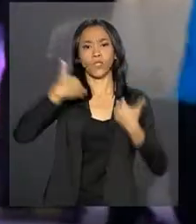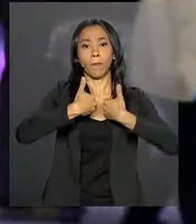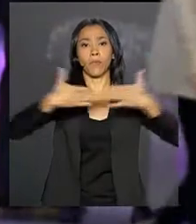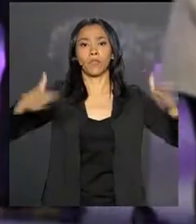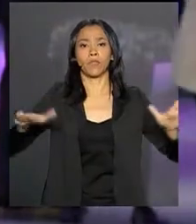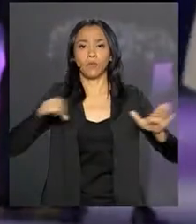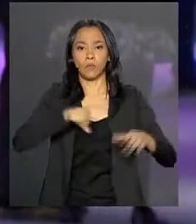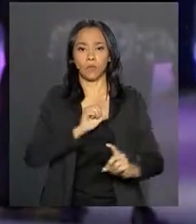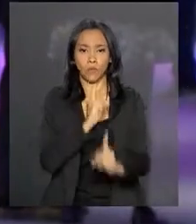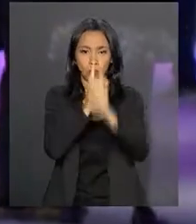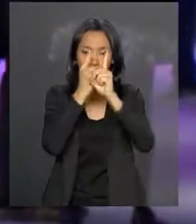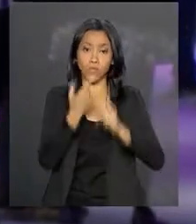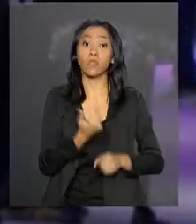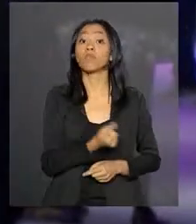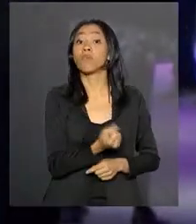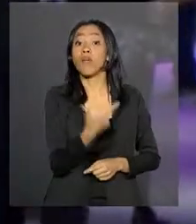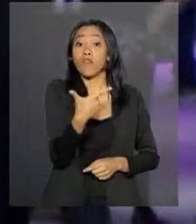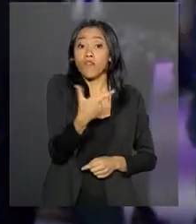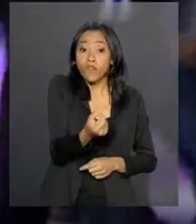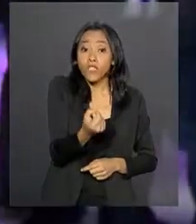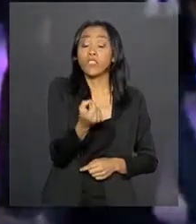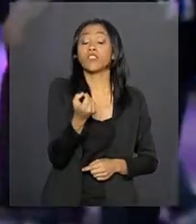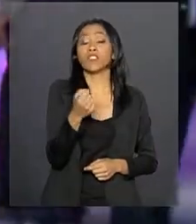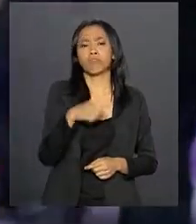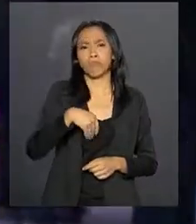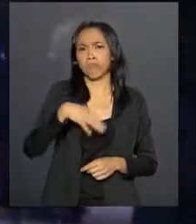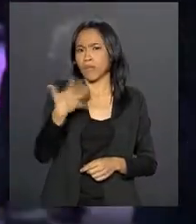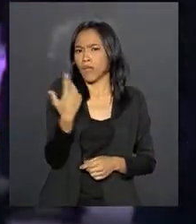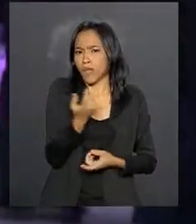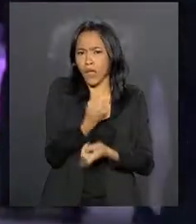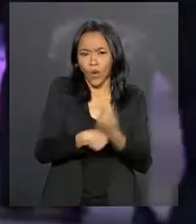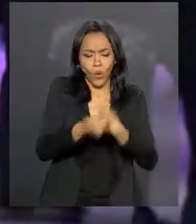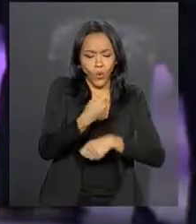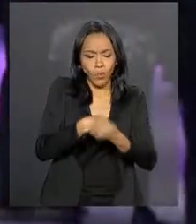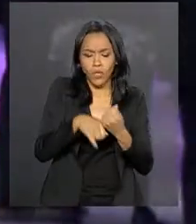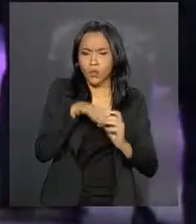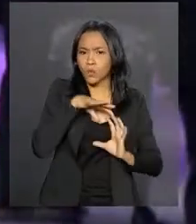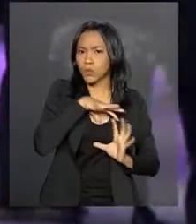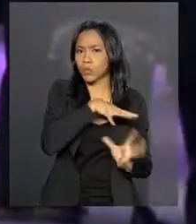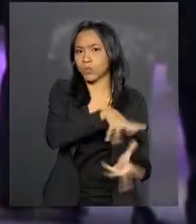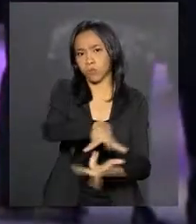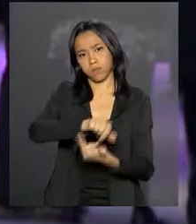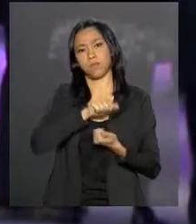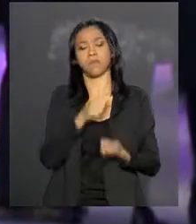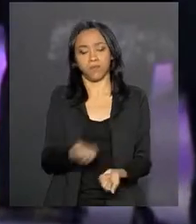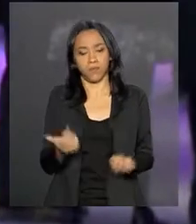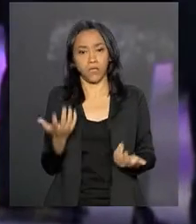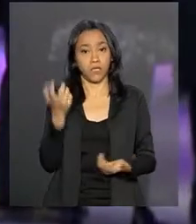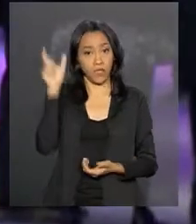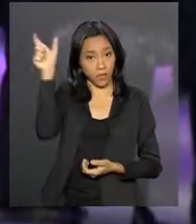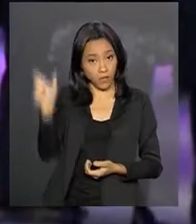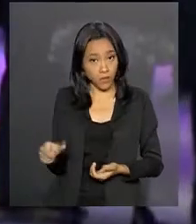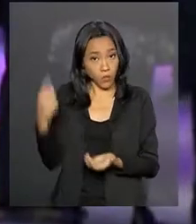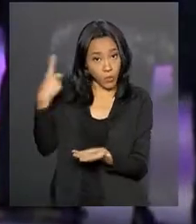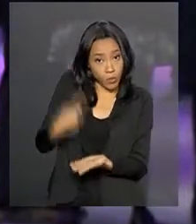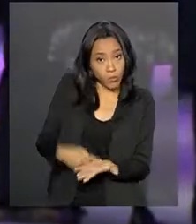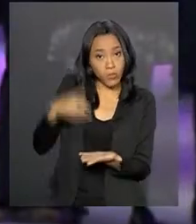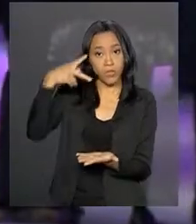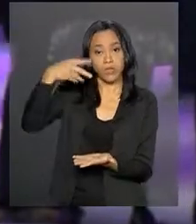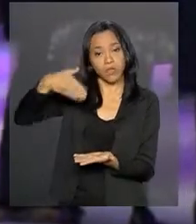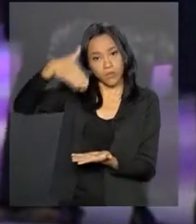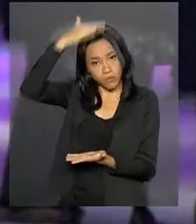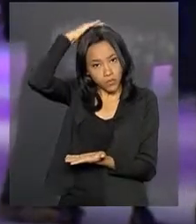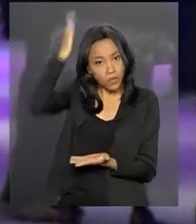reúne as 20 maiores economias do mundo. Na agenda do presidente Temer, além aqui da